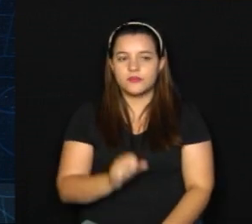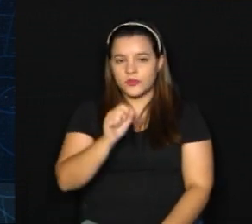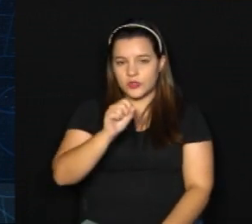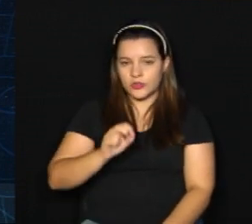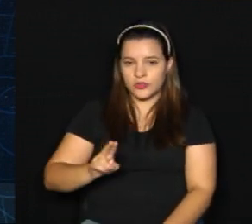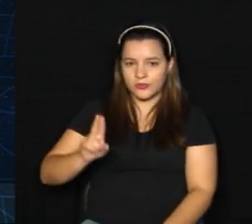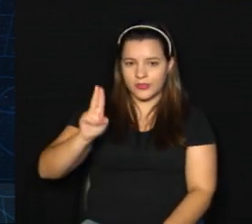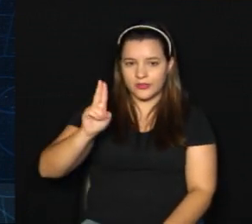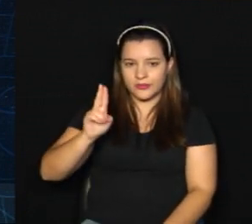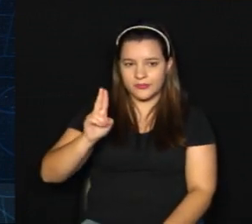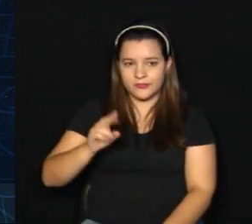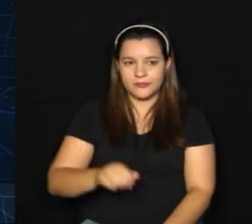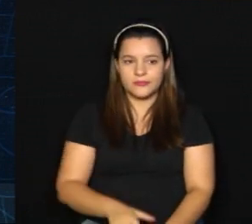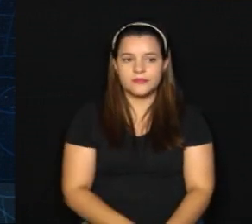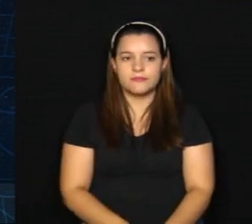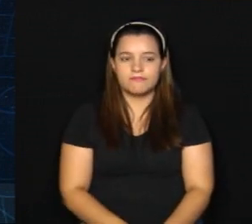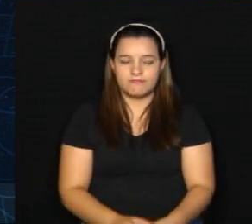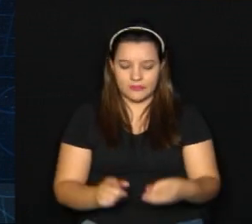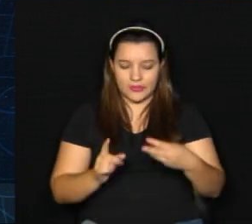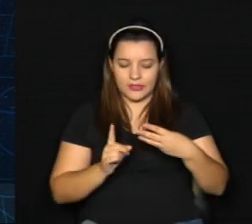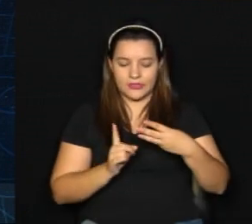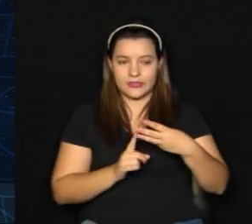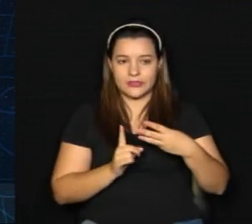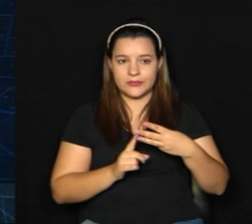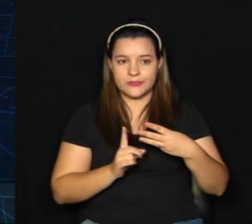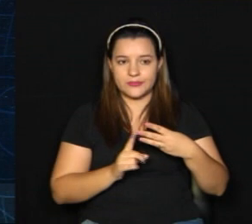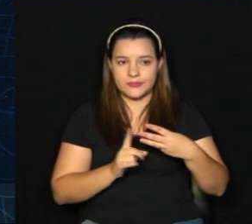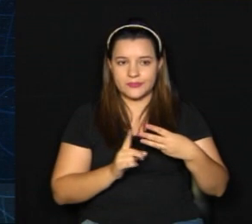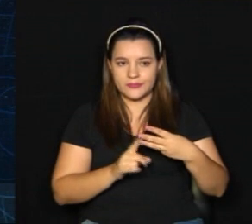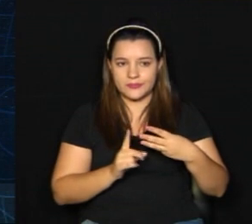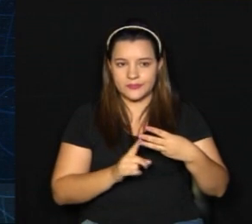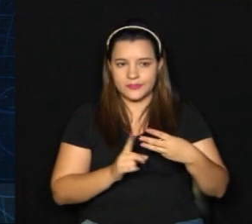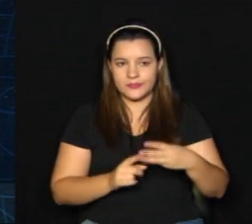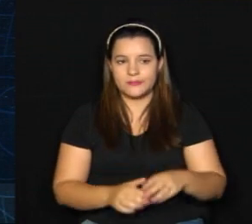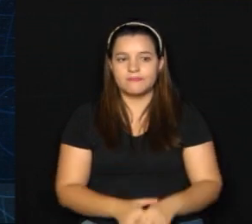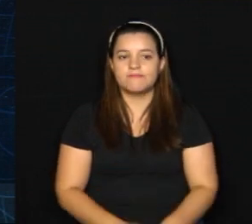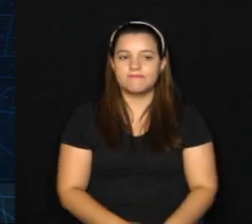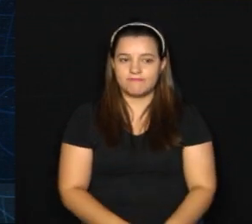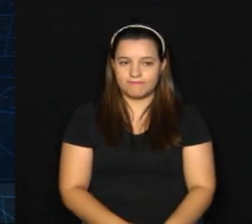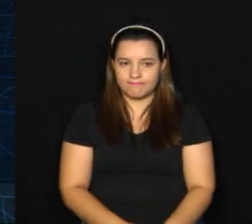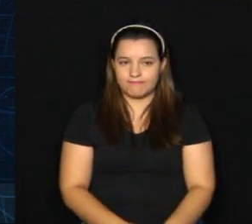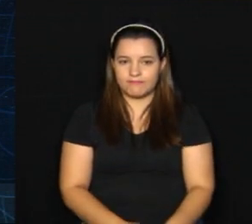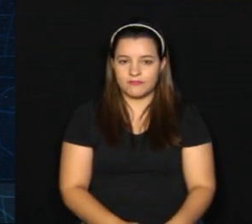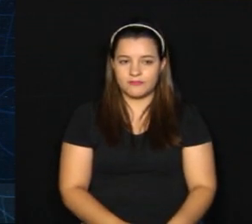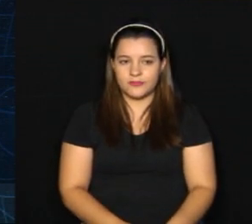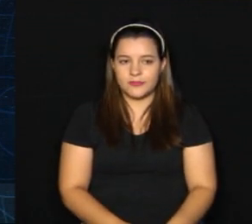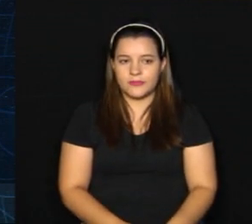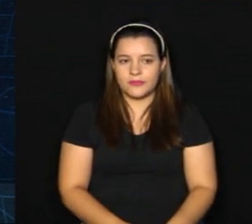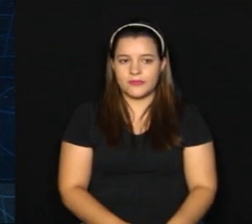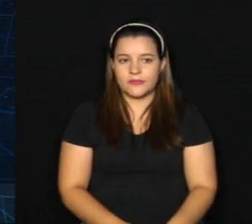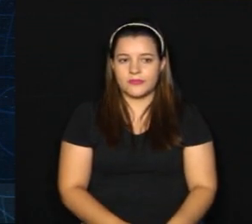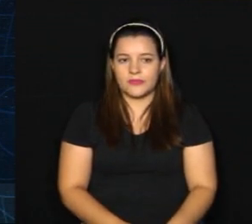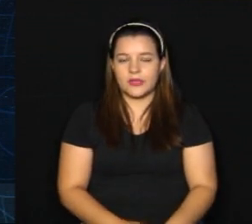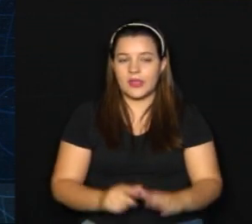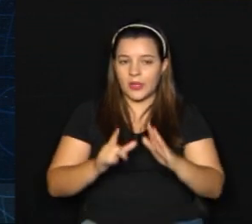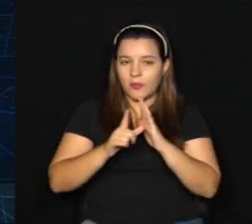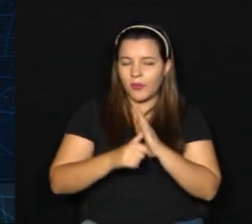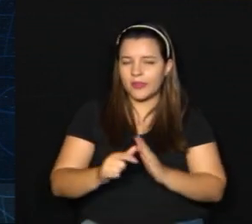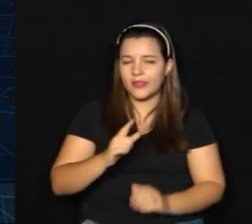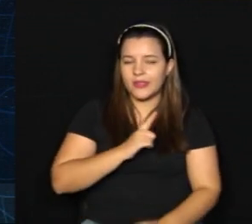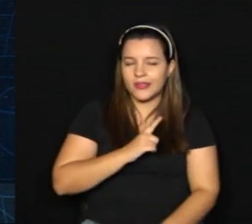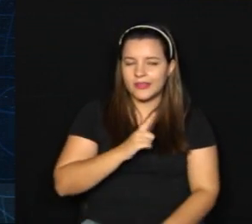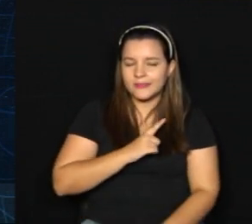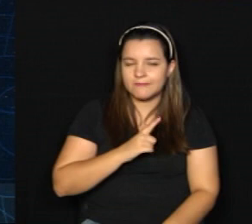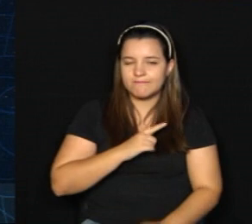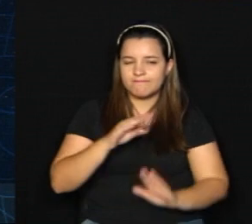Sumaré, que aparece a terceira colocada no maior número de casos, com 6.949. Depois a gente tem